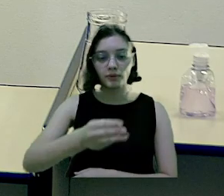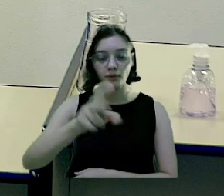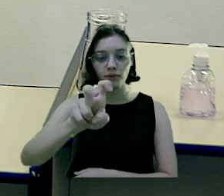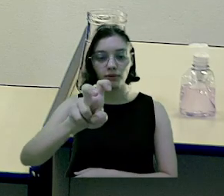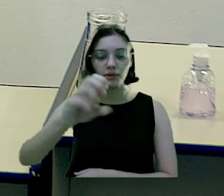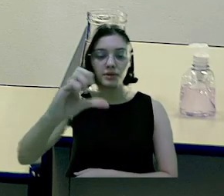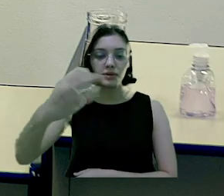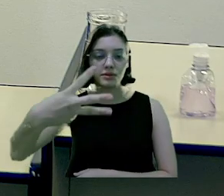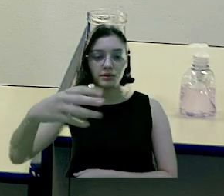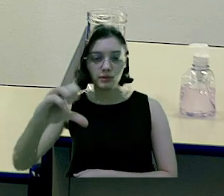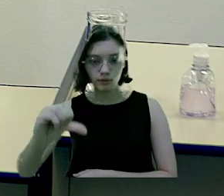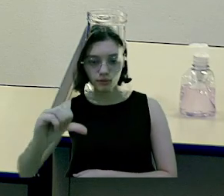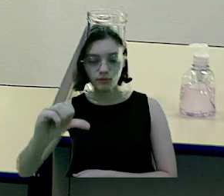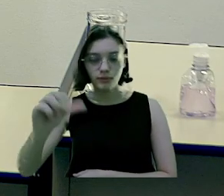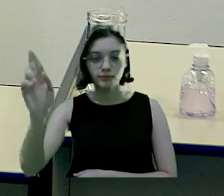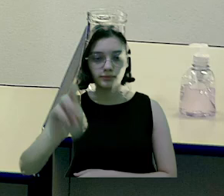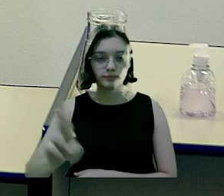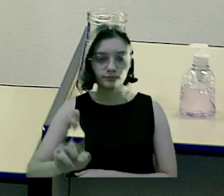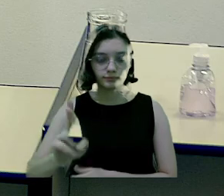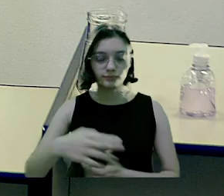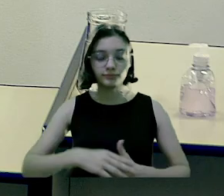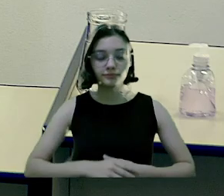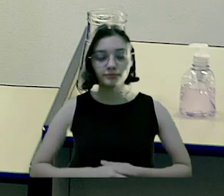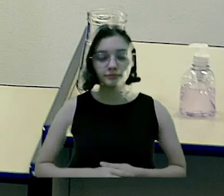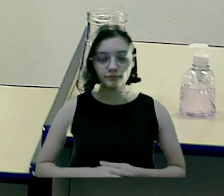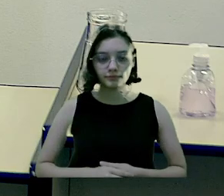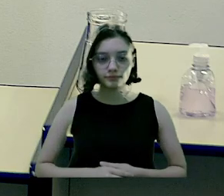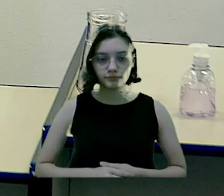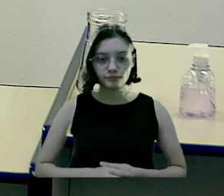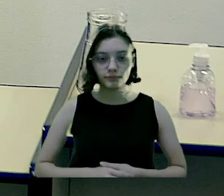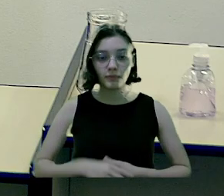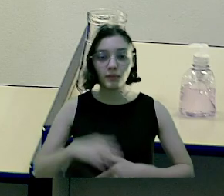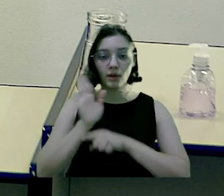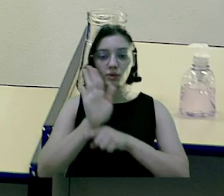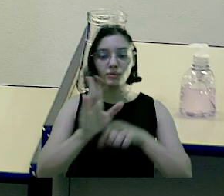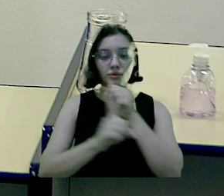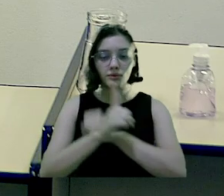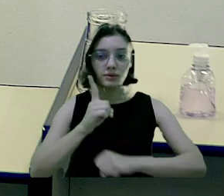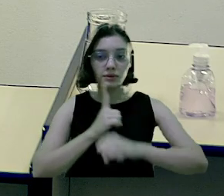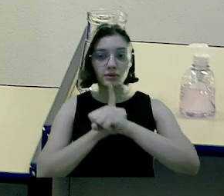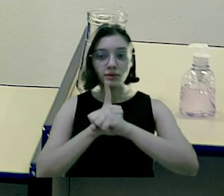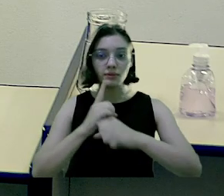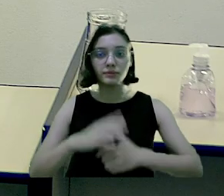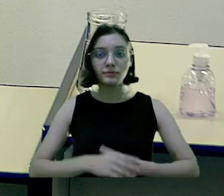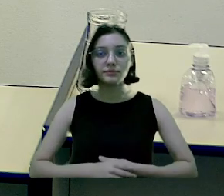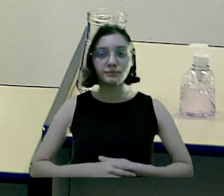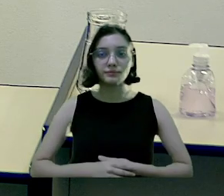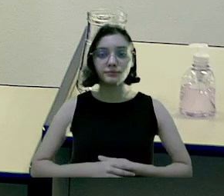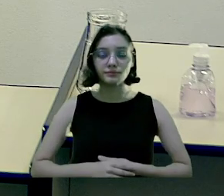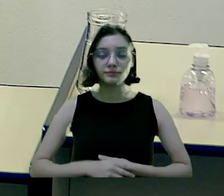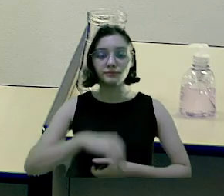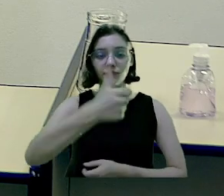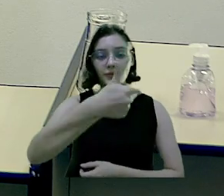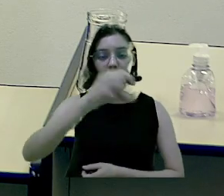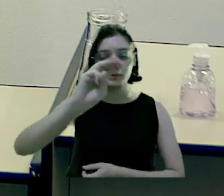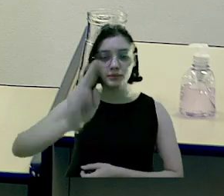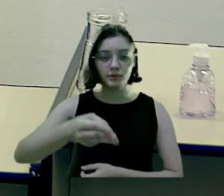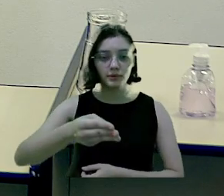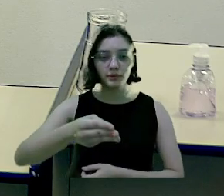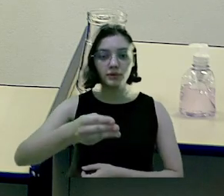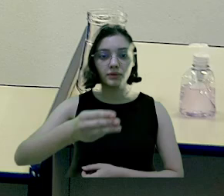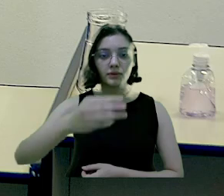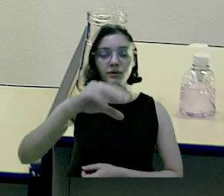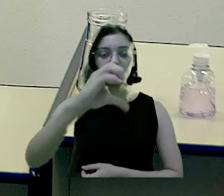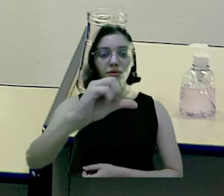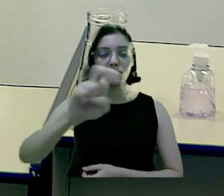R$.539.44,00,$,00, assistência social, R$ 2